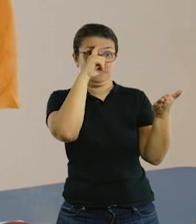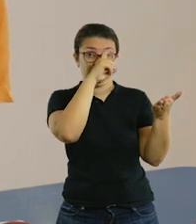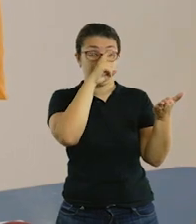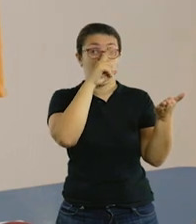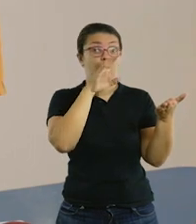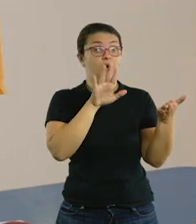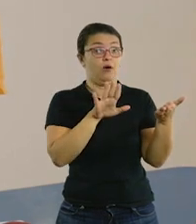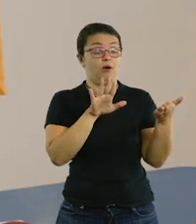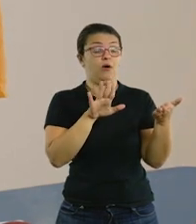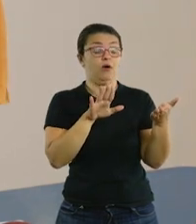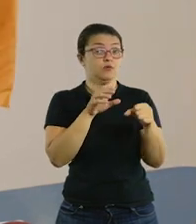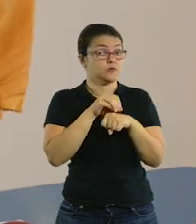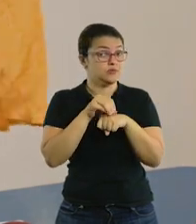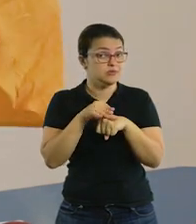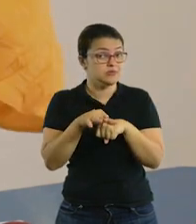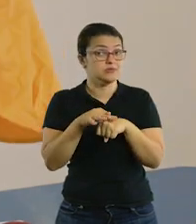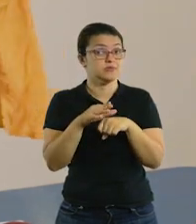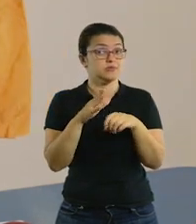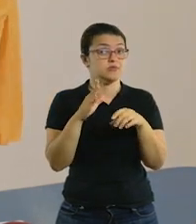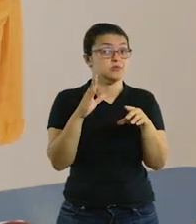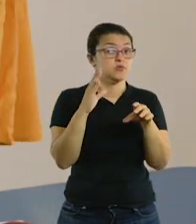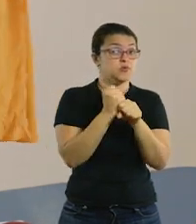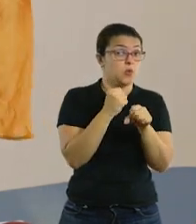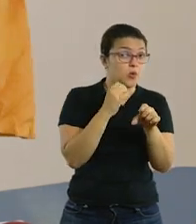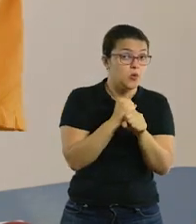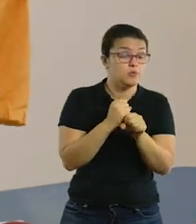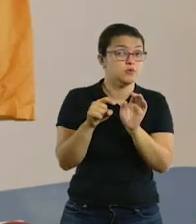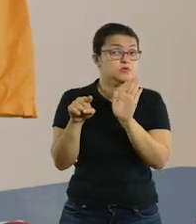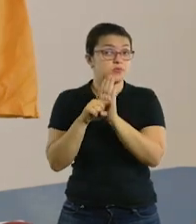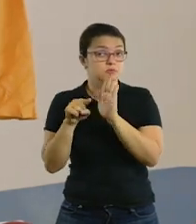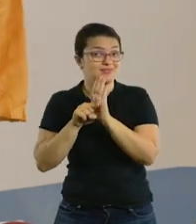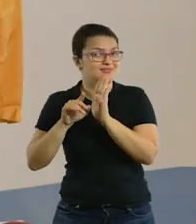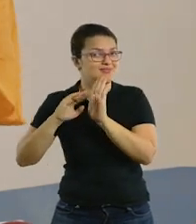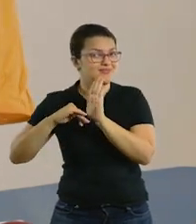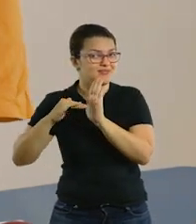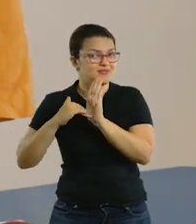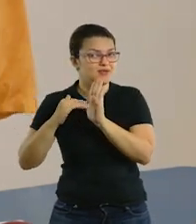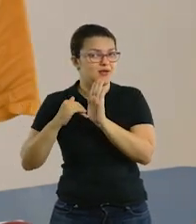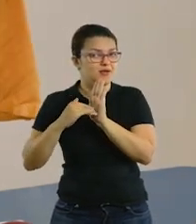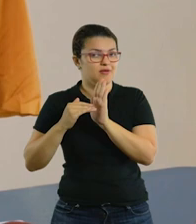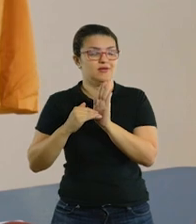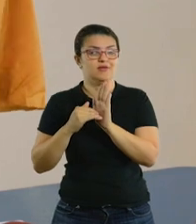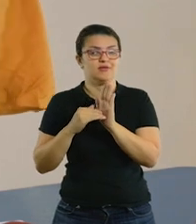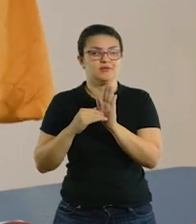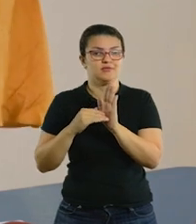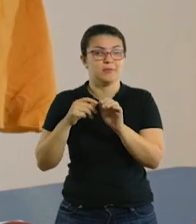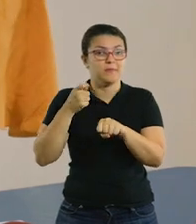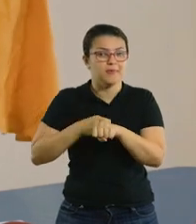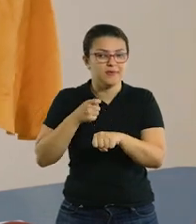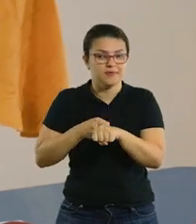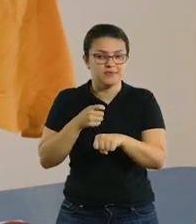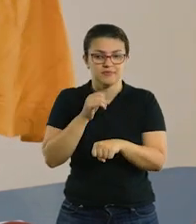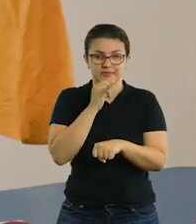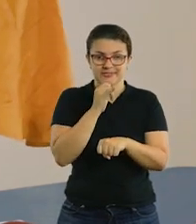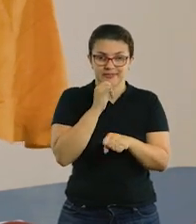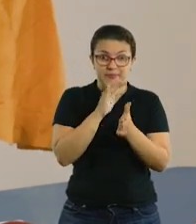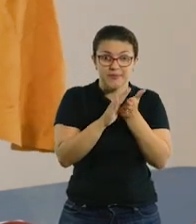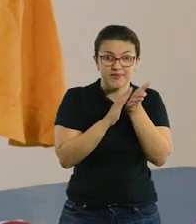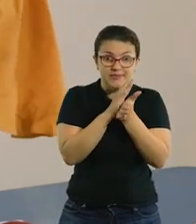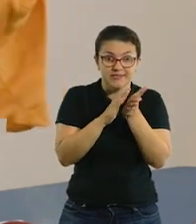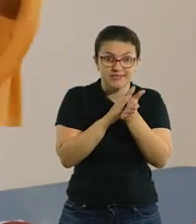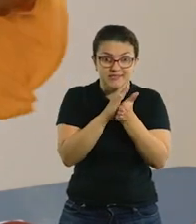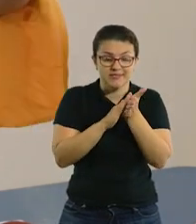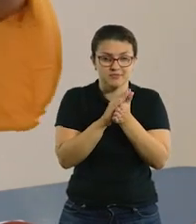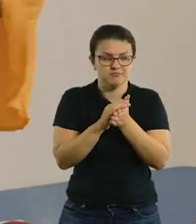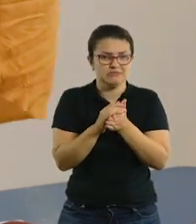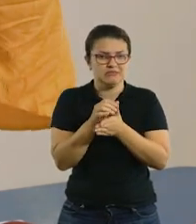Então, a nossa sugestão é que vocês façam a soma e a subtração com materiais concretos. Então, a gente tem aqui no desenho a